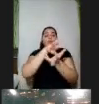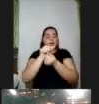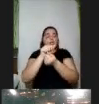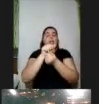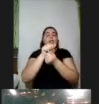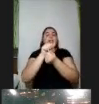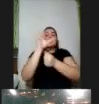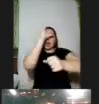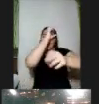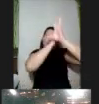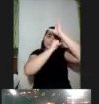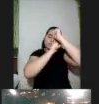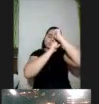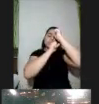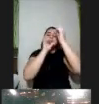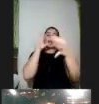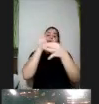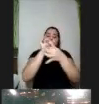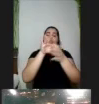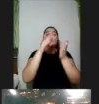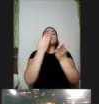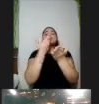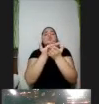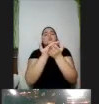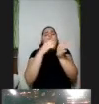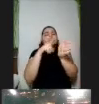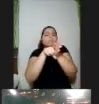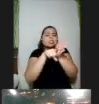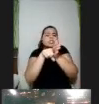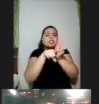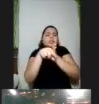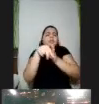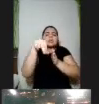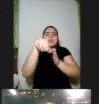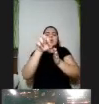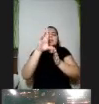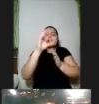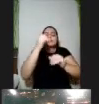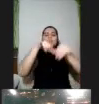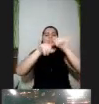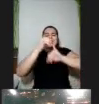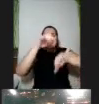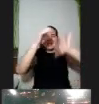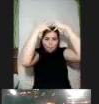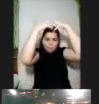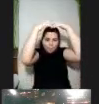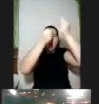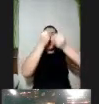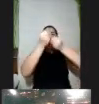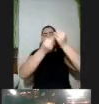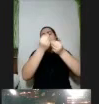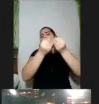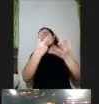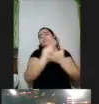ligada a esse estudo da neurociência muito ligado a compreender o funcionamento cerebral